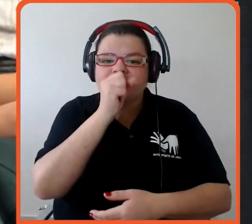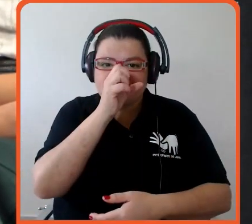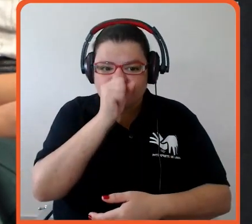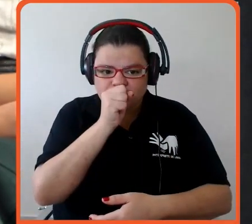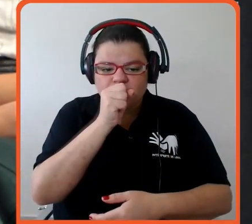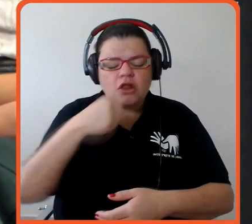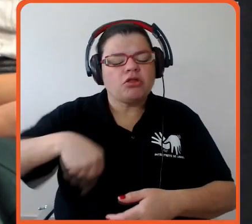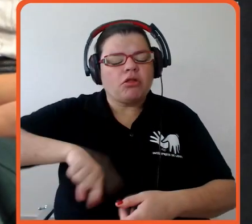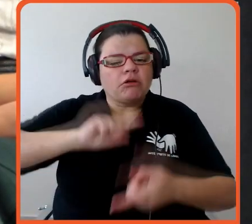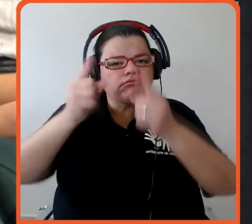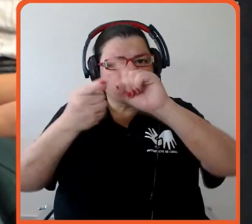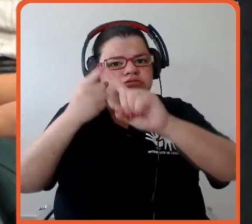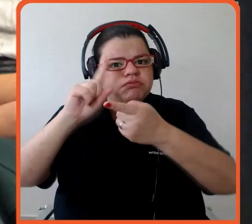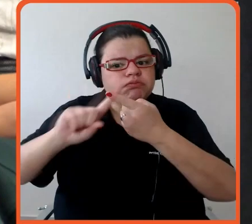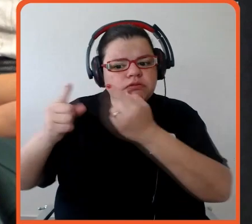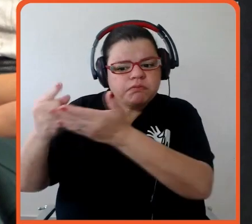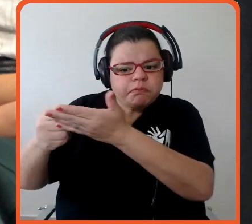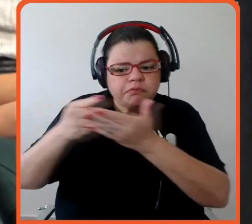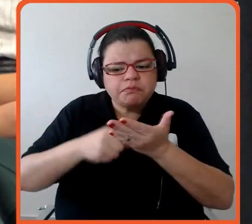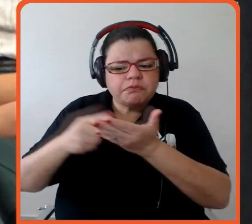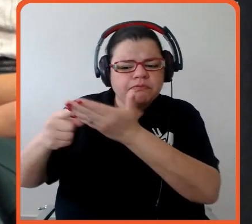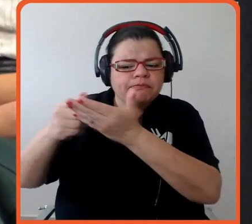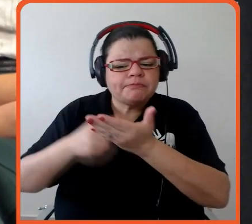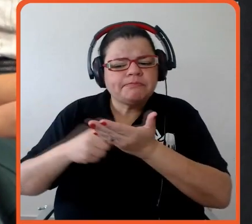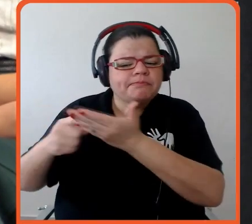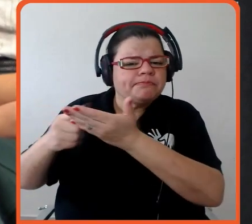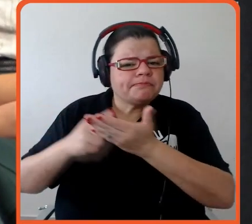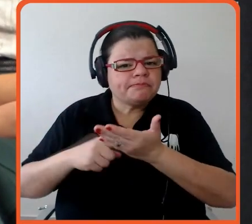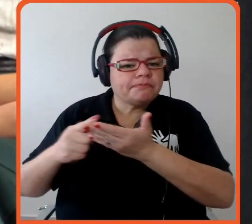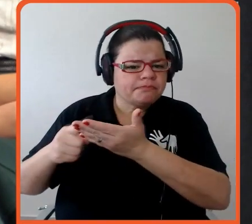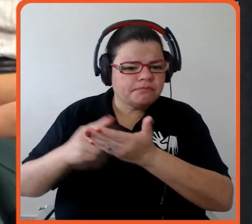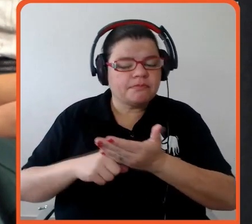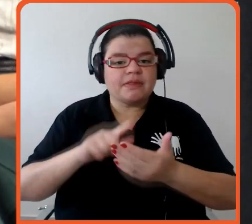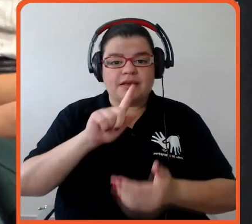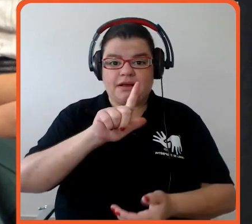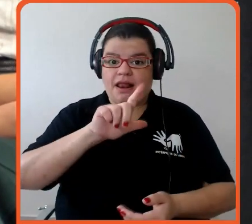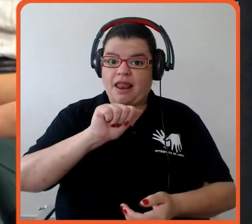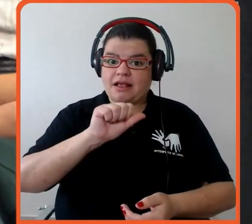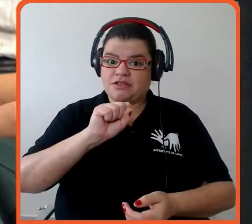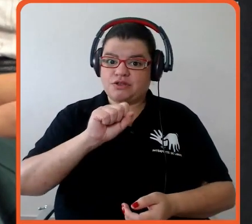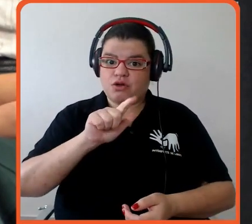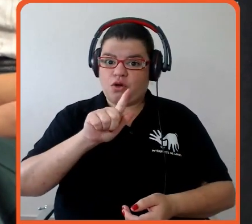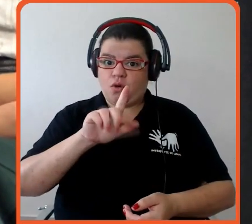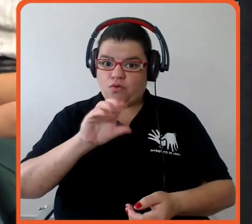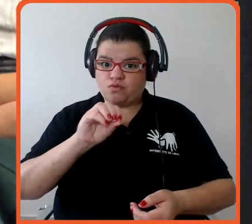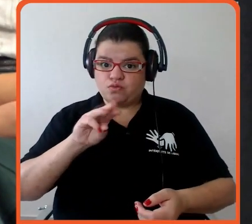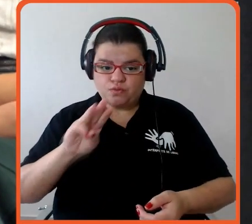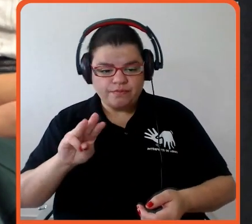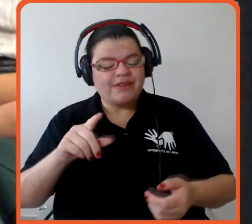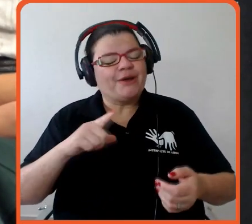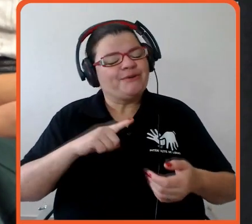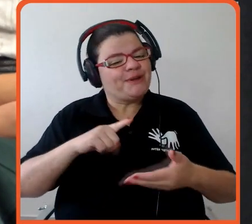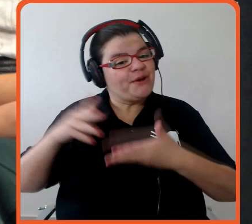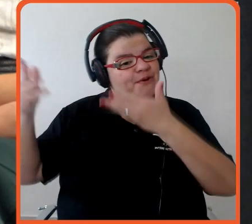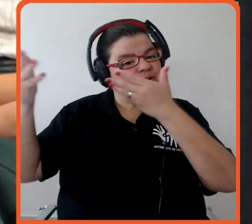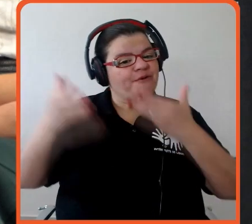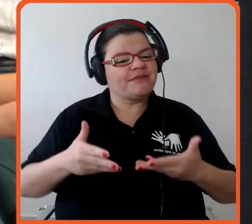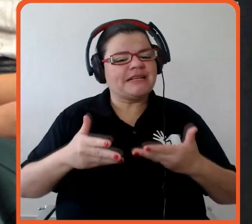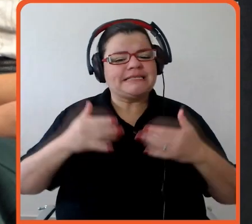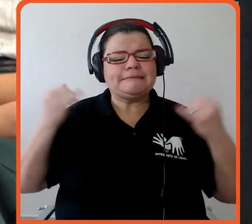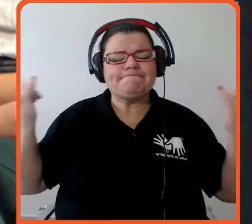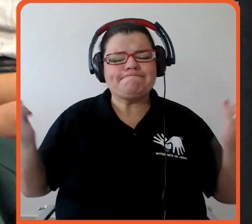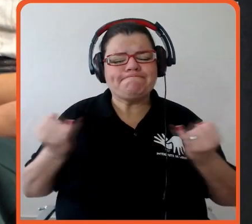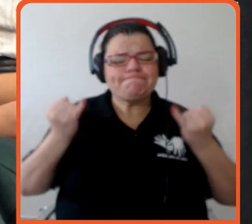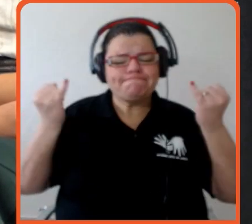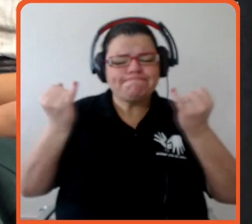então do clima de Glasgow. E eu estou aqui com convidados muito importantes para falar